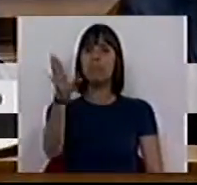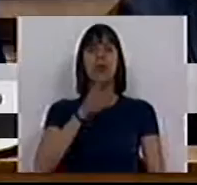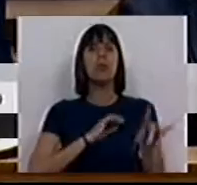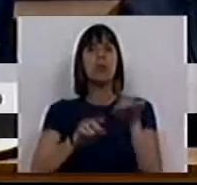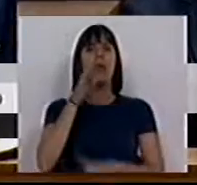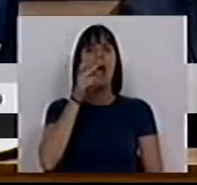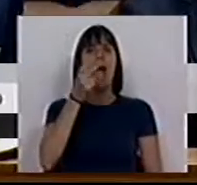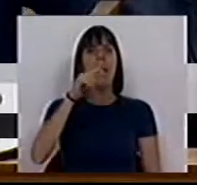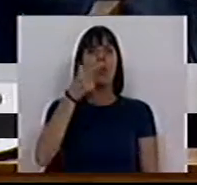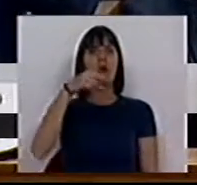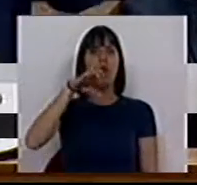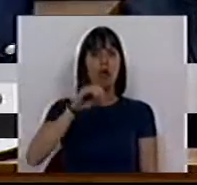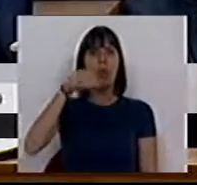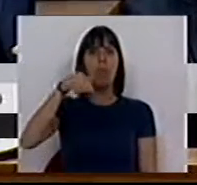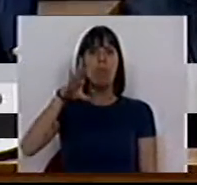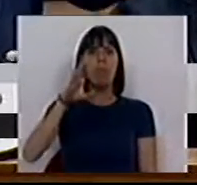Deputado António Proa